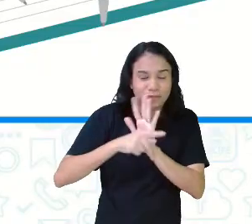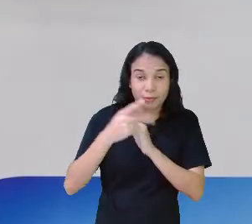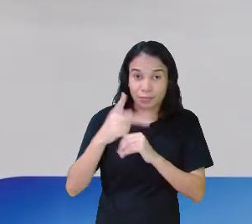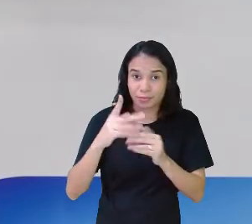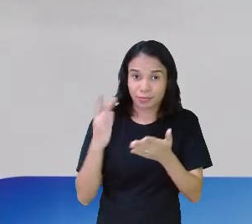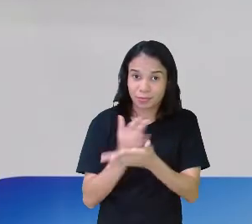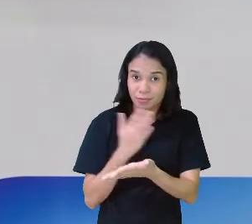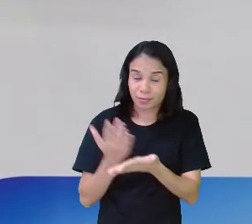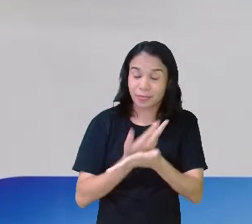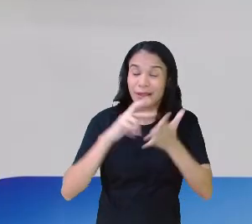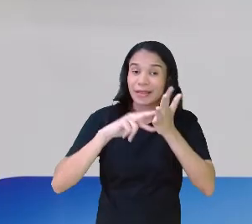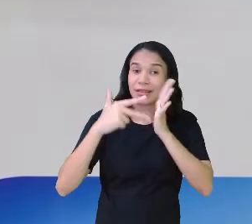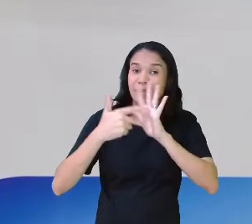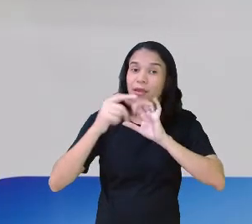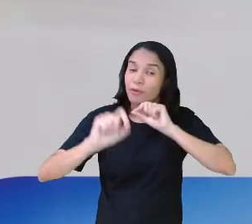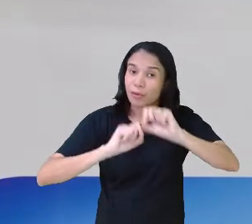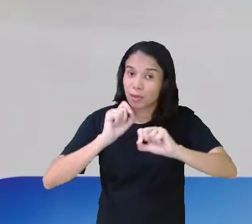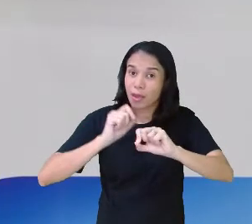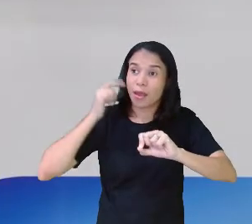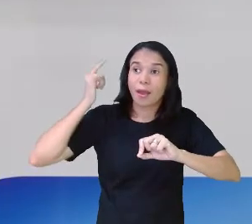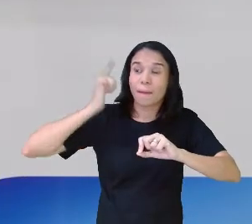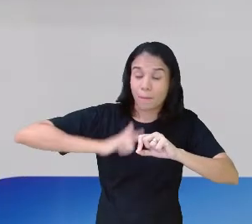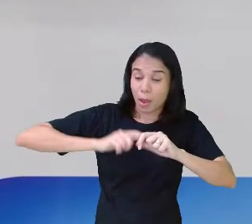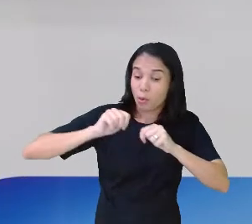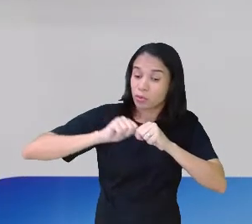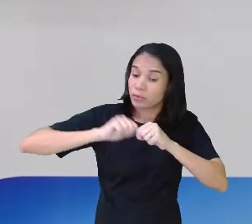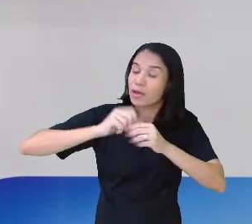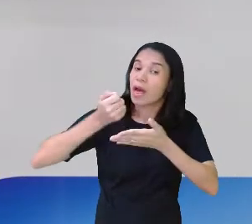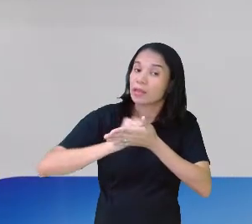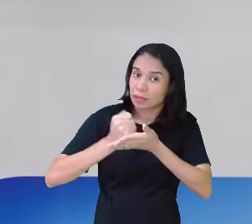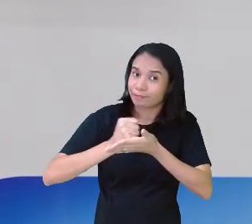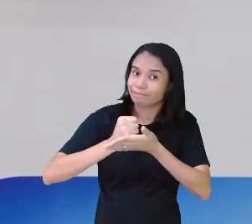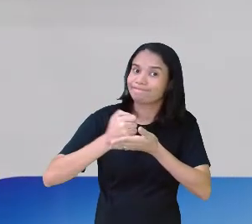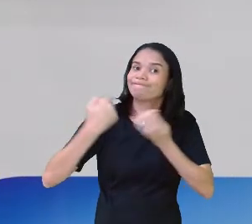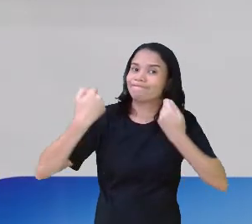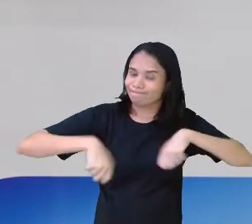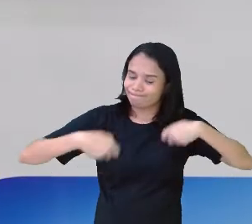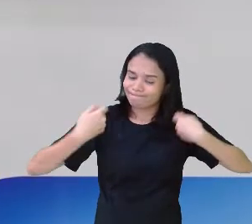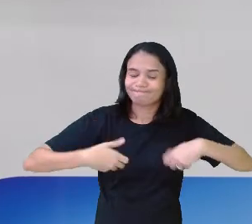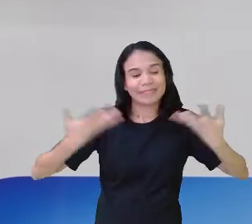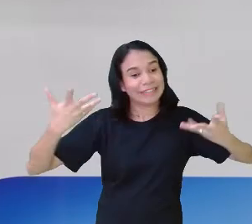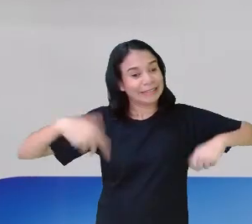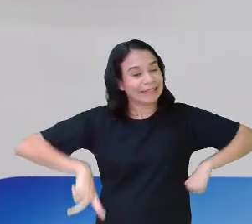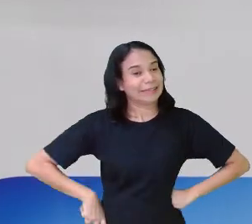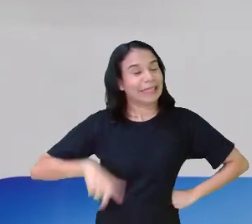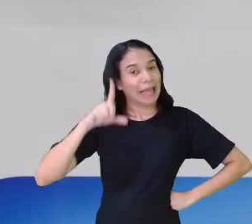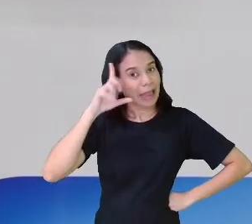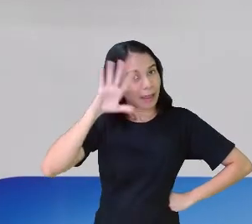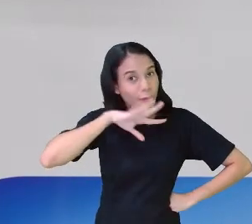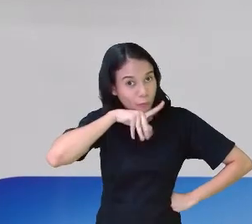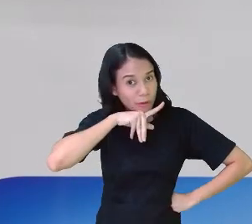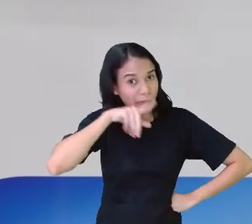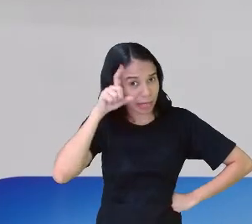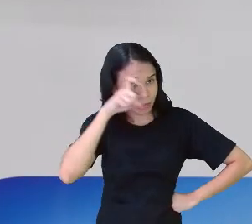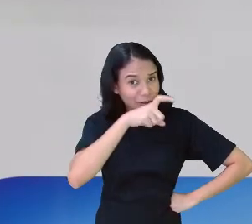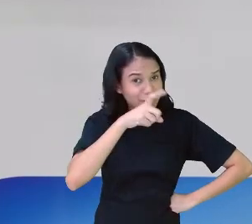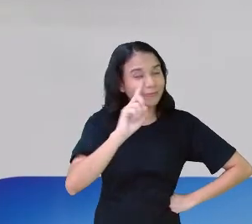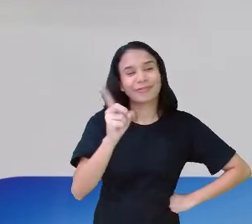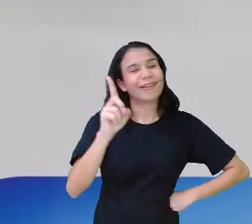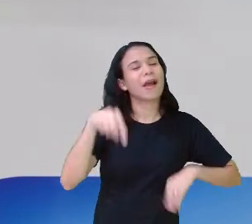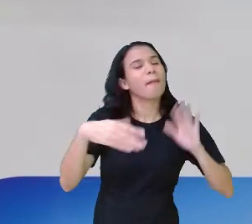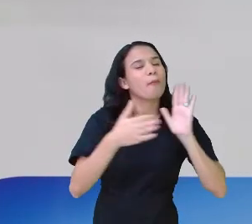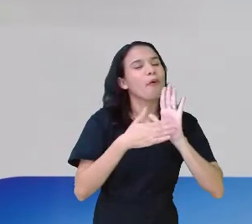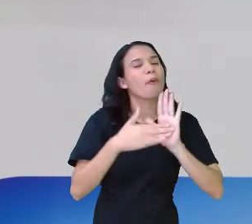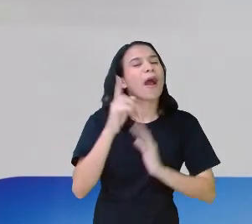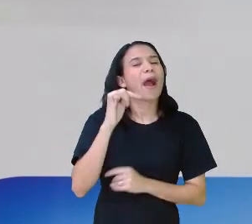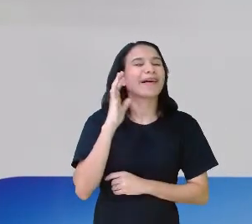Ou seja, para você fazer essa atividade, você vai ter que jogar. É ruim isso? Acho que não, né? Acho que a proposta é bem